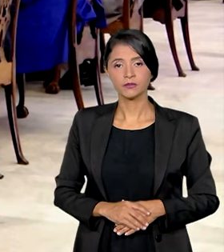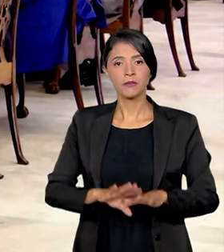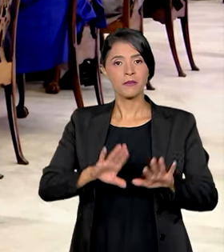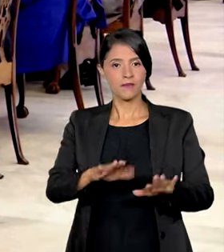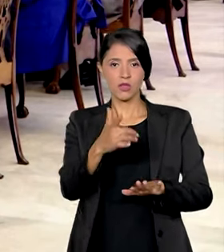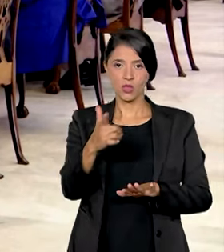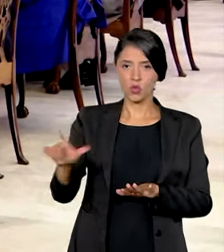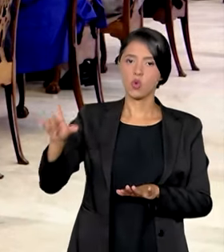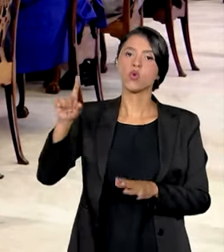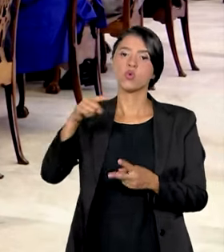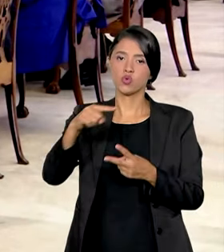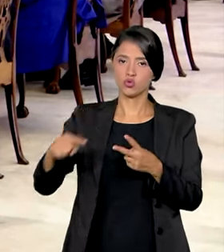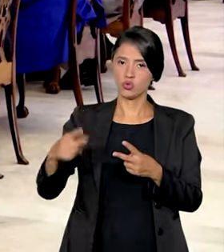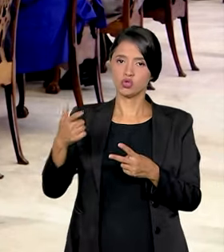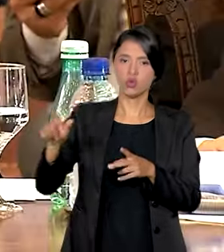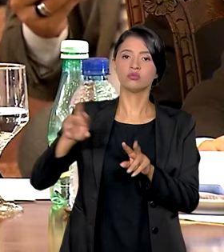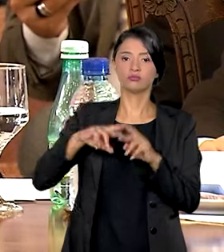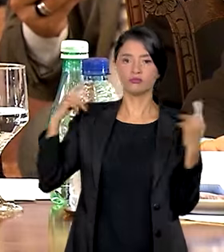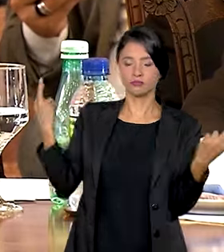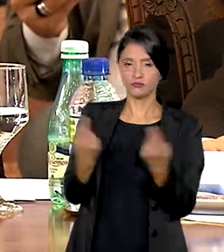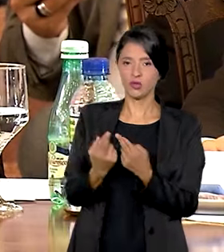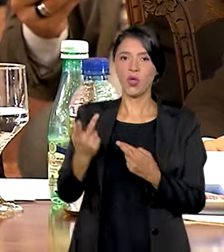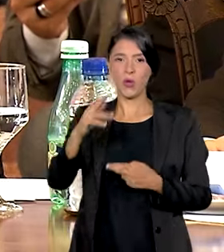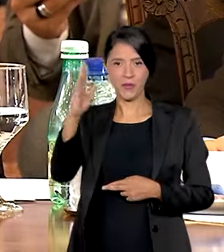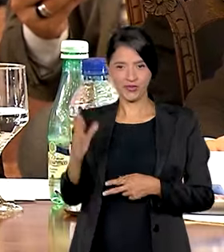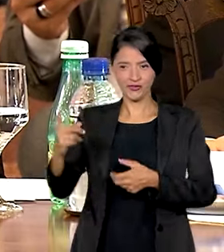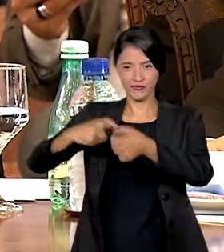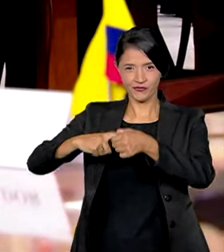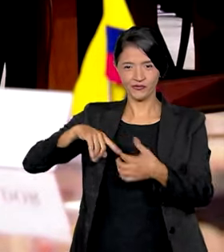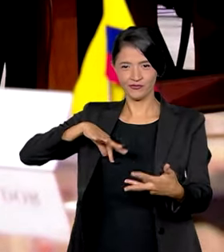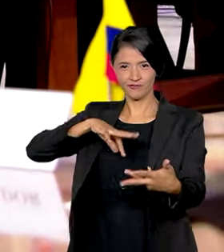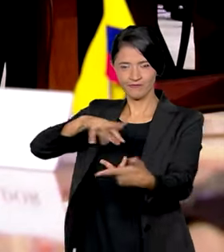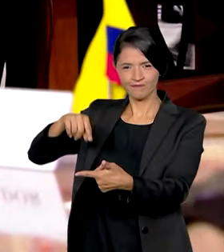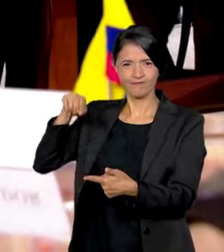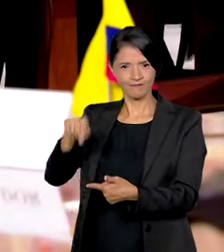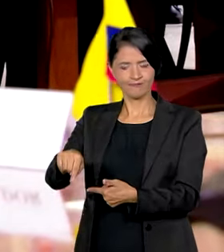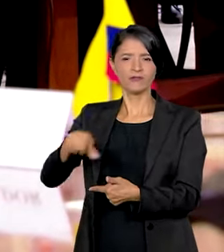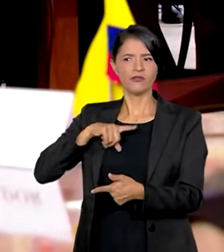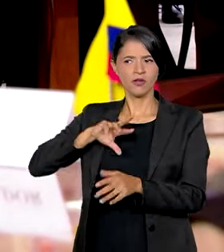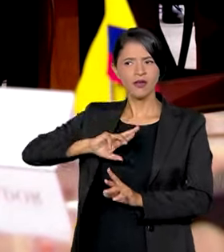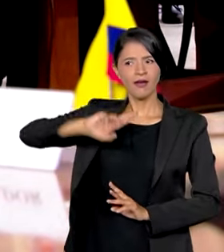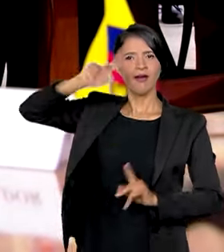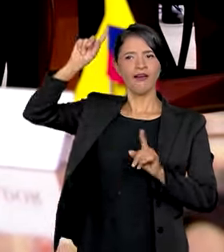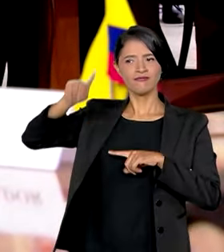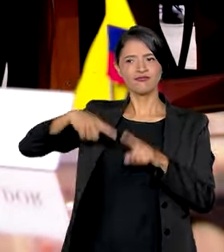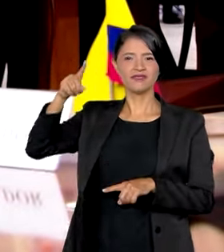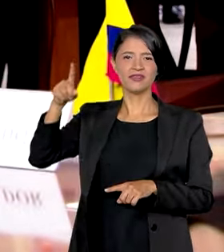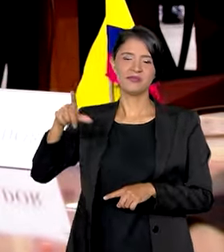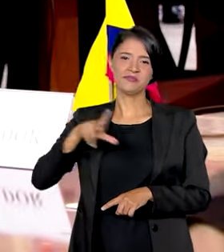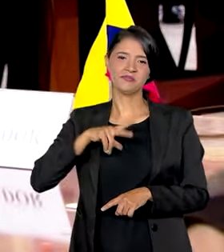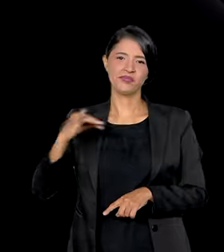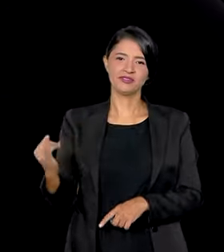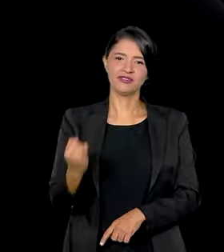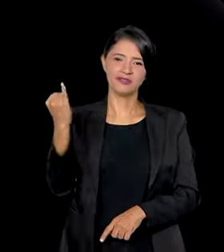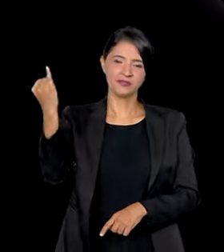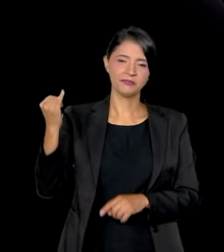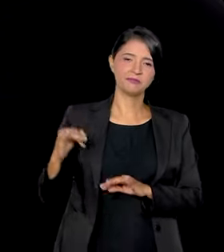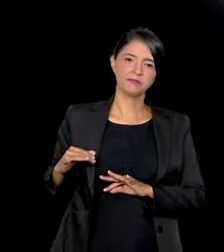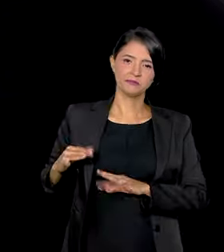Mas foi em outras duas outras reuniões que a volta do Brasil ao cenário internacional fez uma diferença particular.